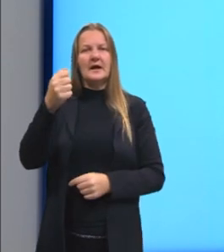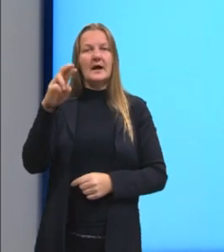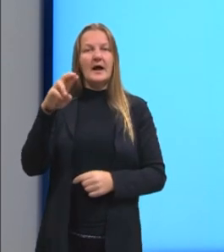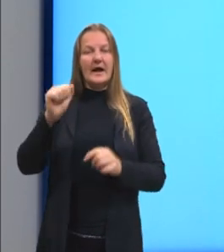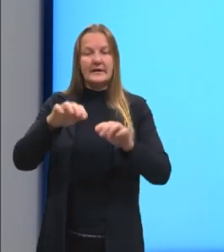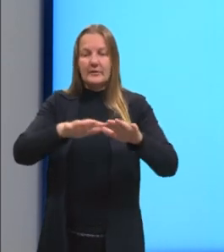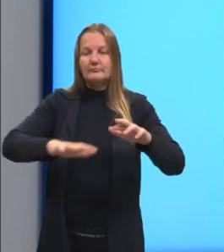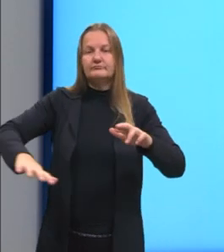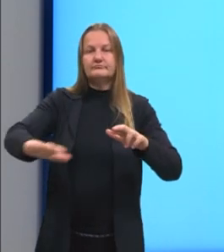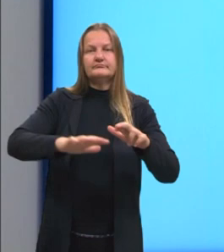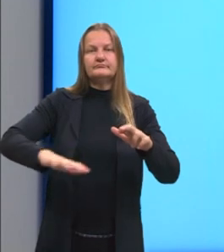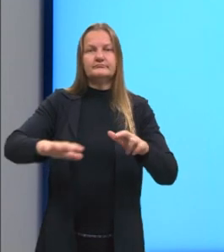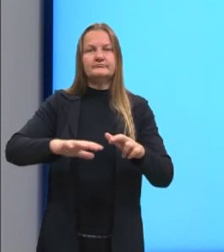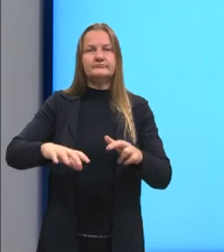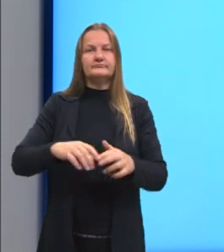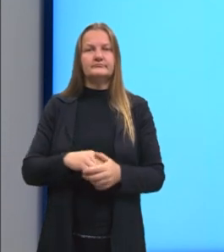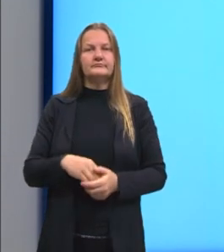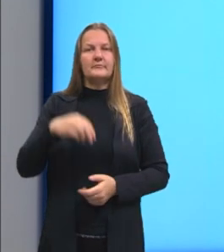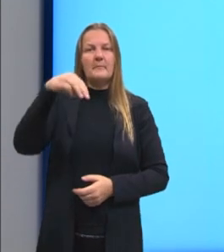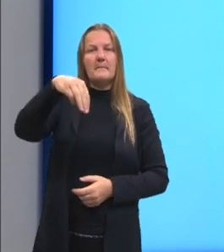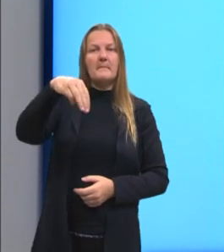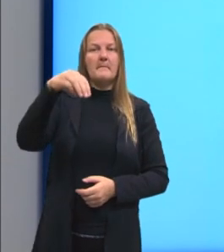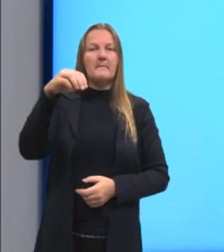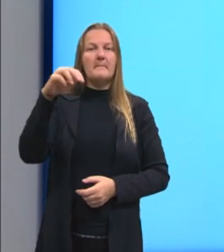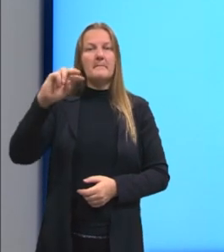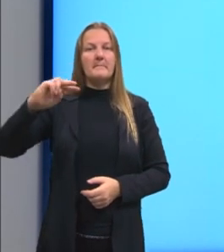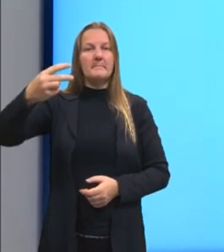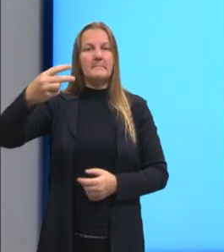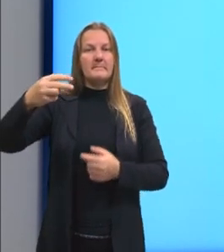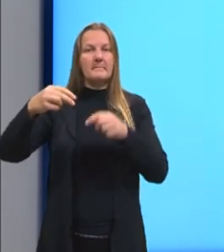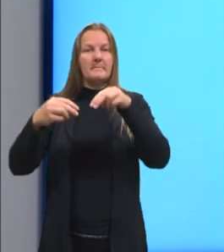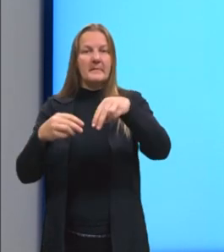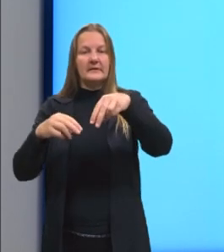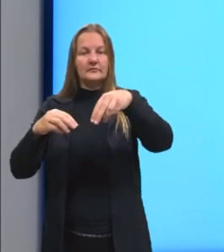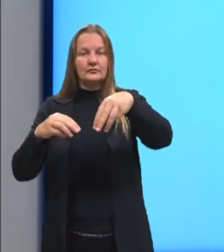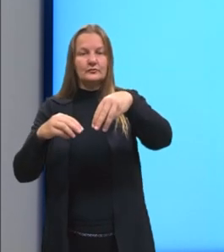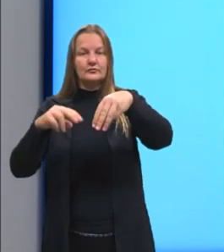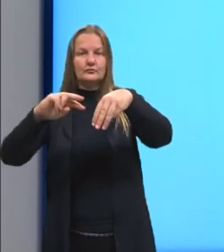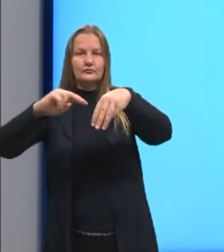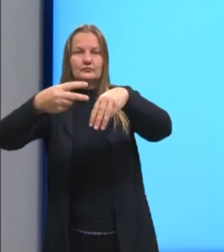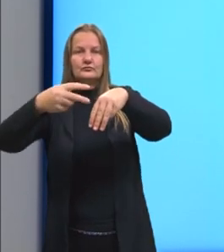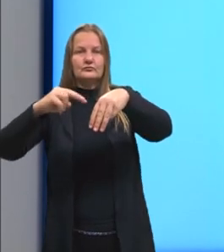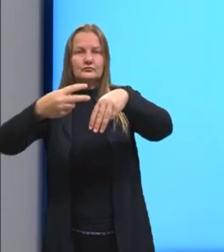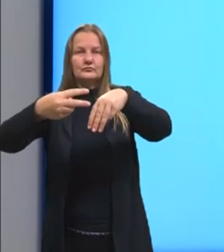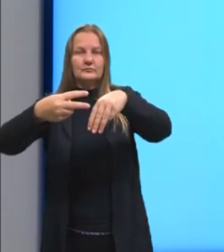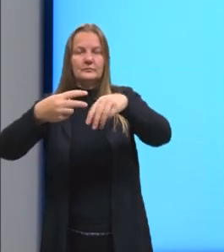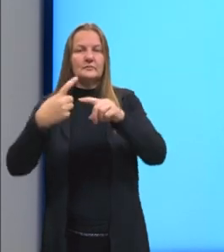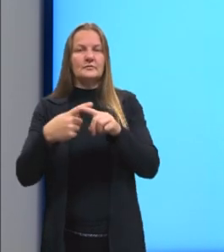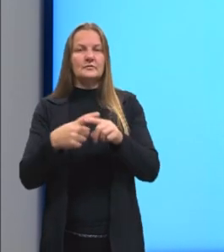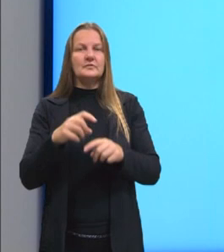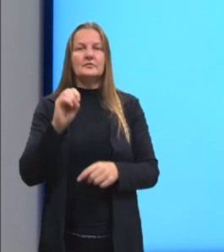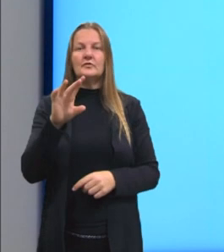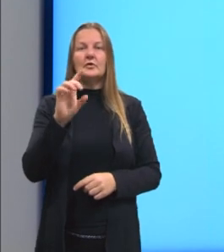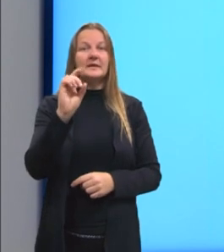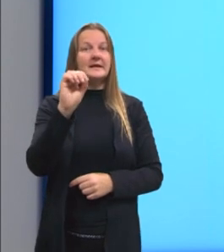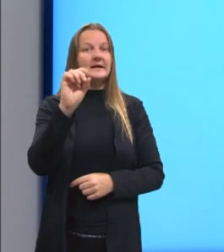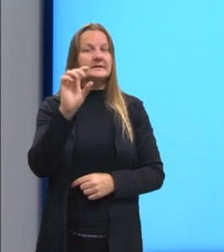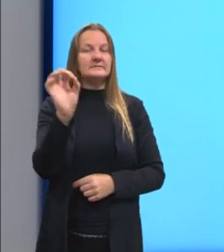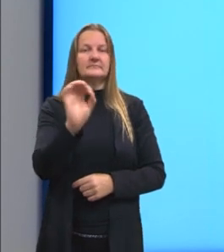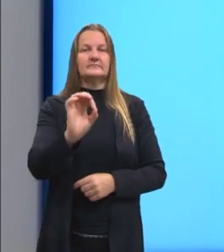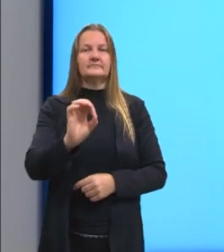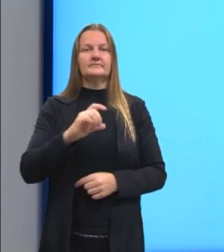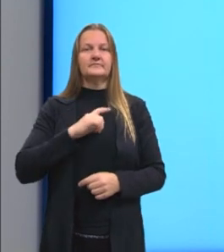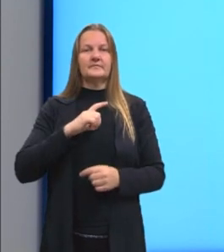a unidade padrão é o metro quadrado. Então ao invés de utilizar simplesmente o 10, nós